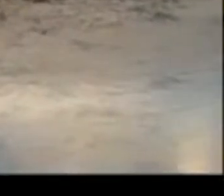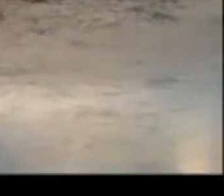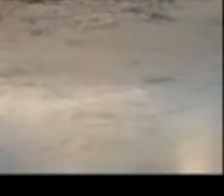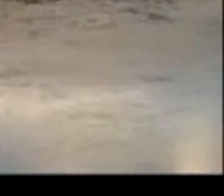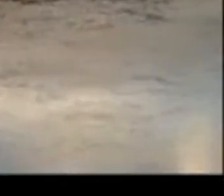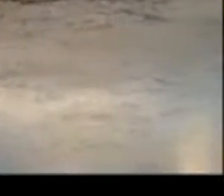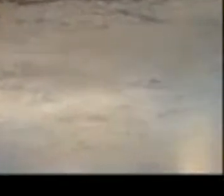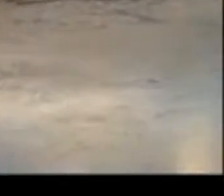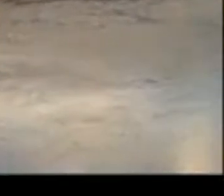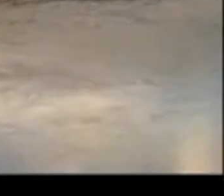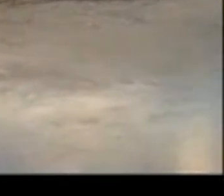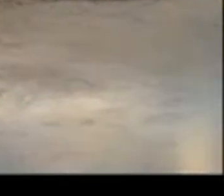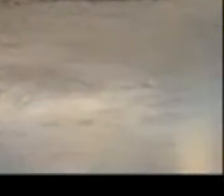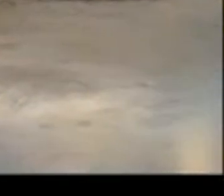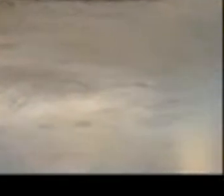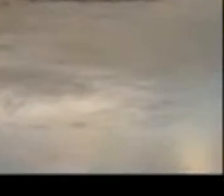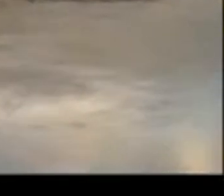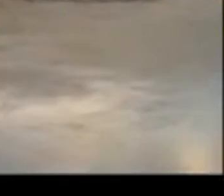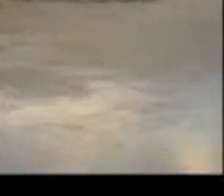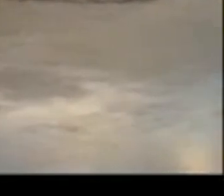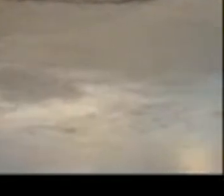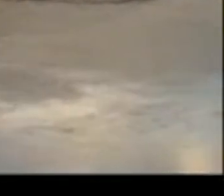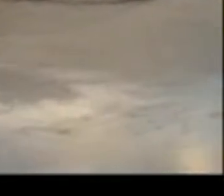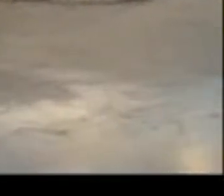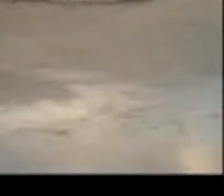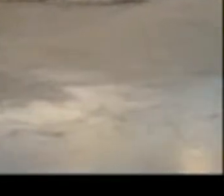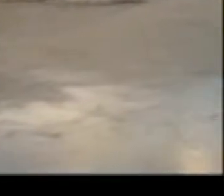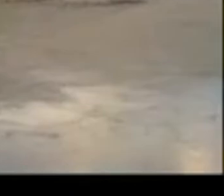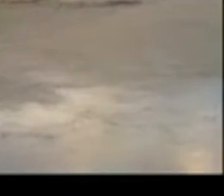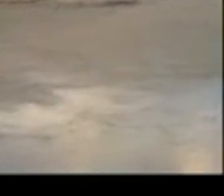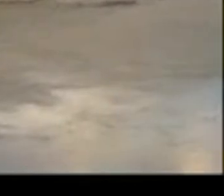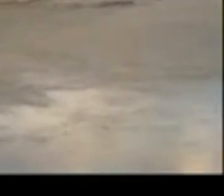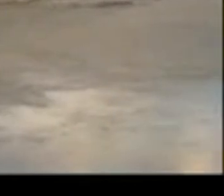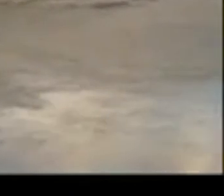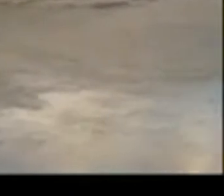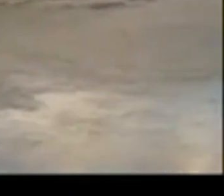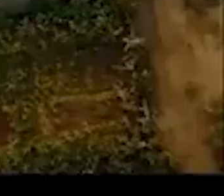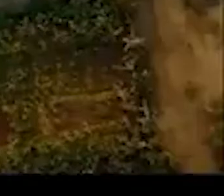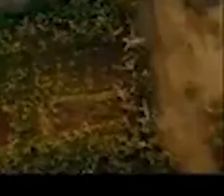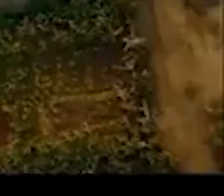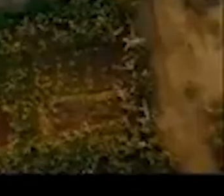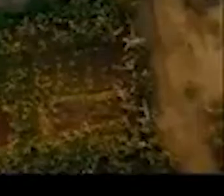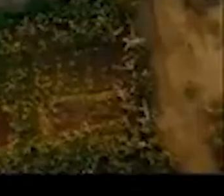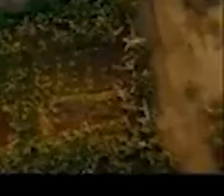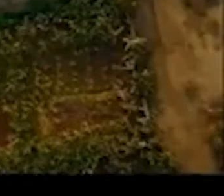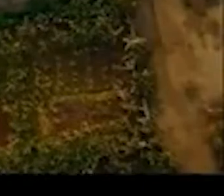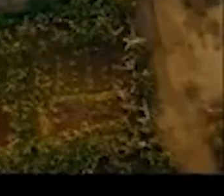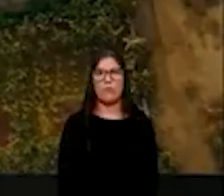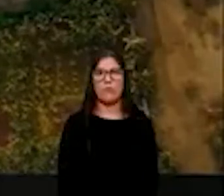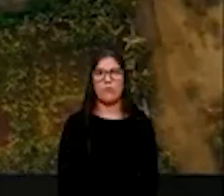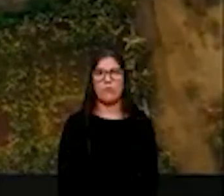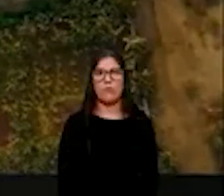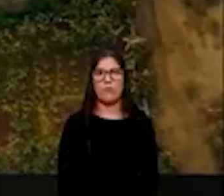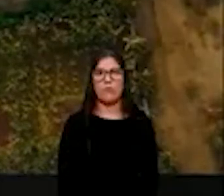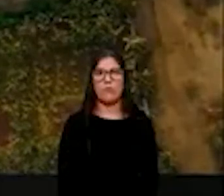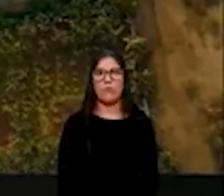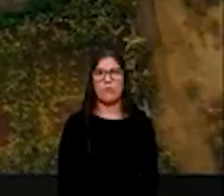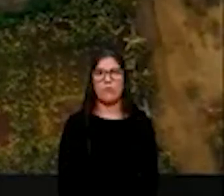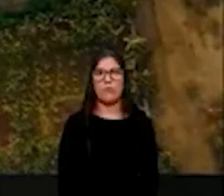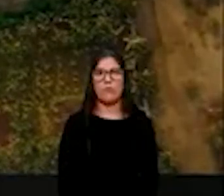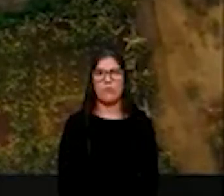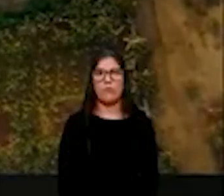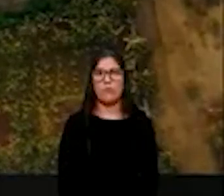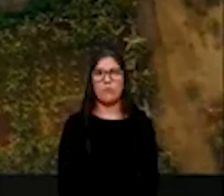A LIA Marinha desenvolve e aplica tecnologias ecológicas sustentáveis para melhorar a qualidade das